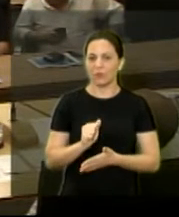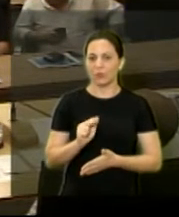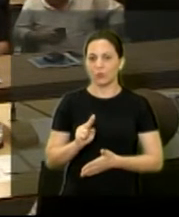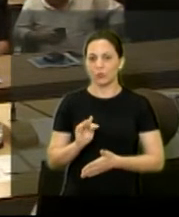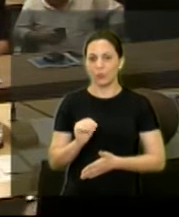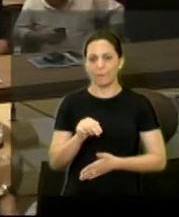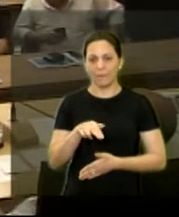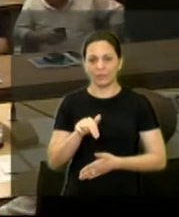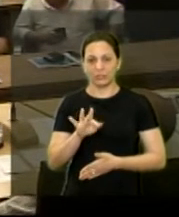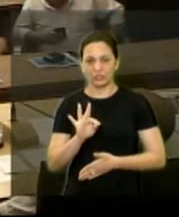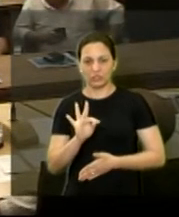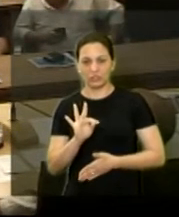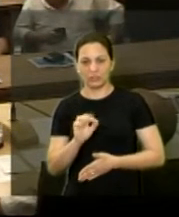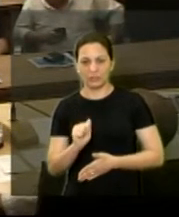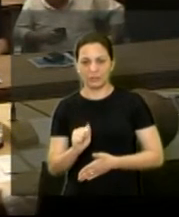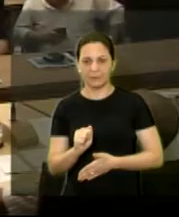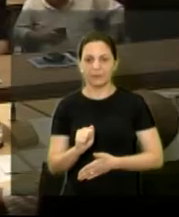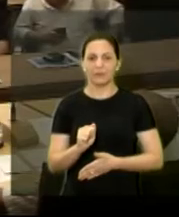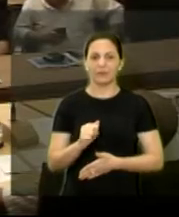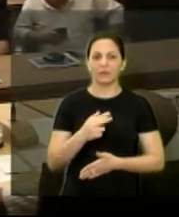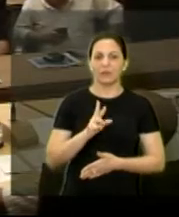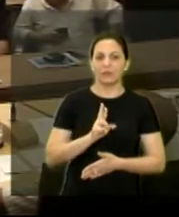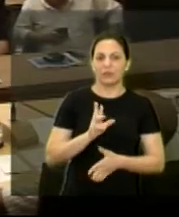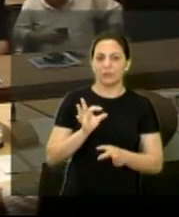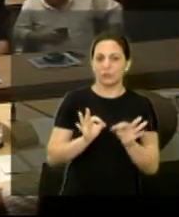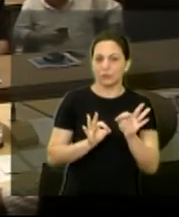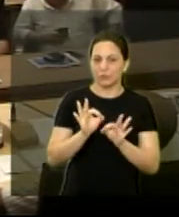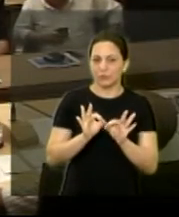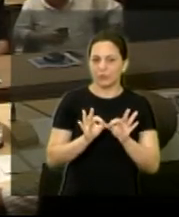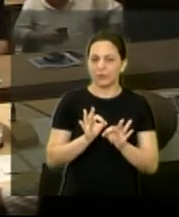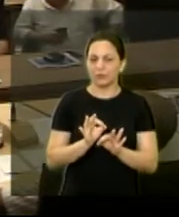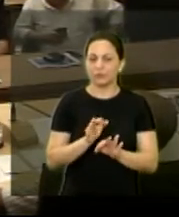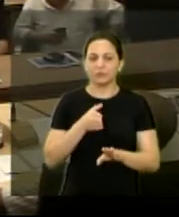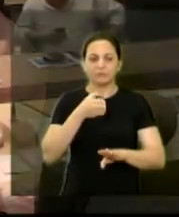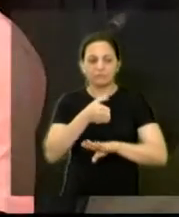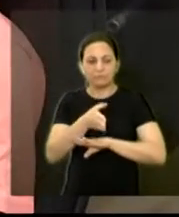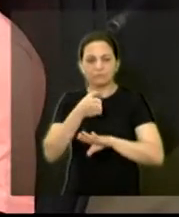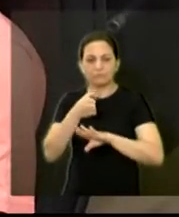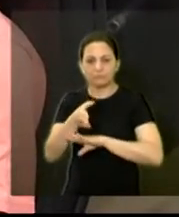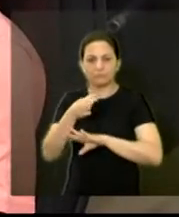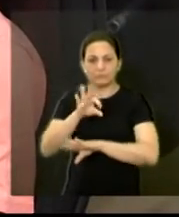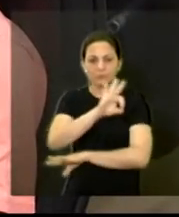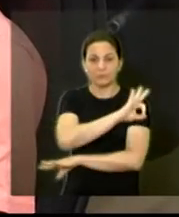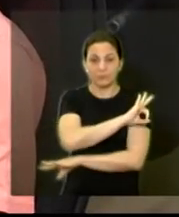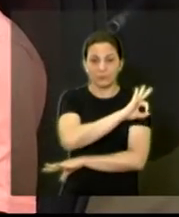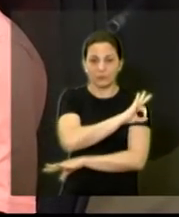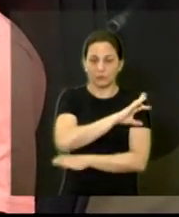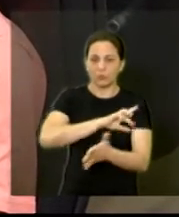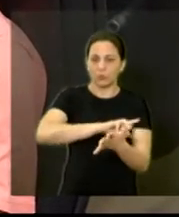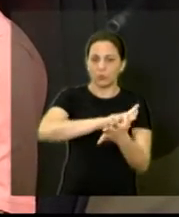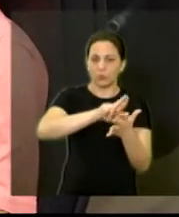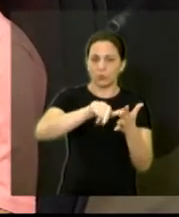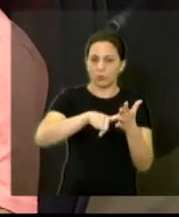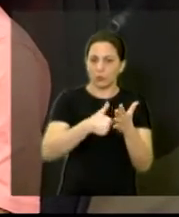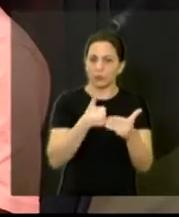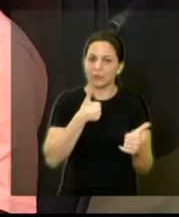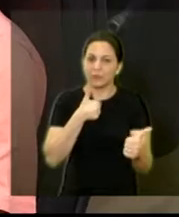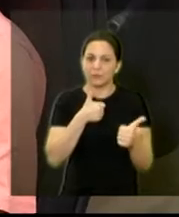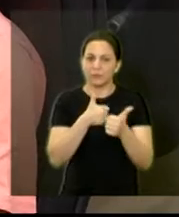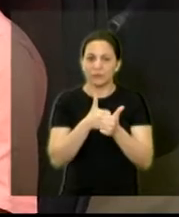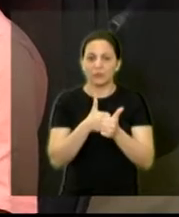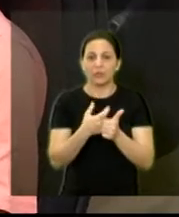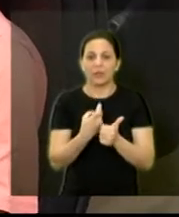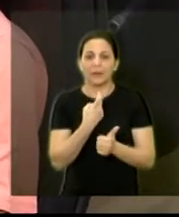projetos eu visitei várias prefeituras a prefeitura que mais próxima chegou a isso foi